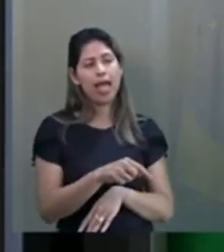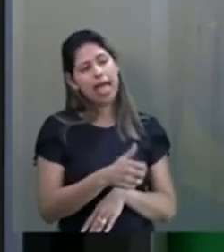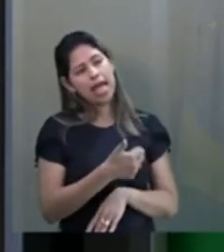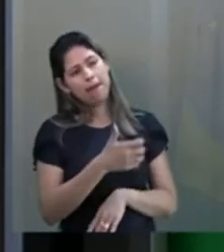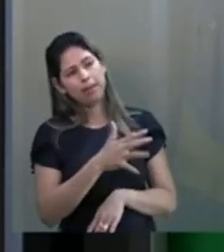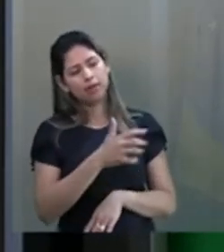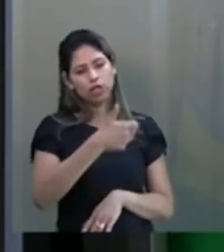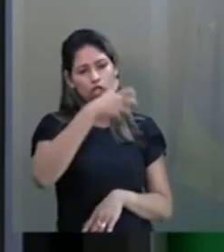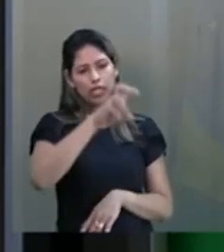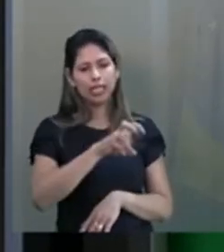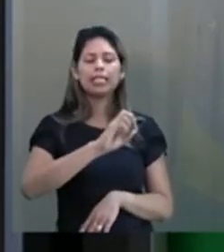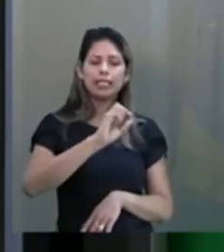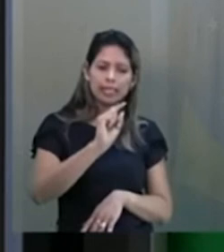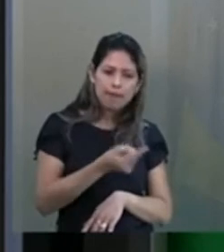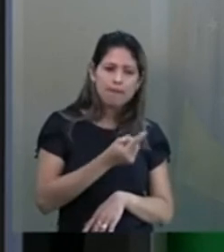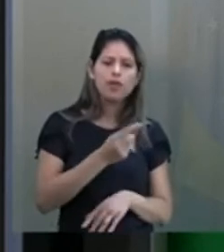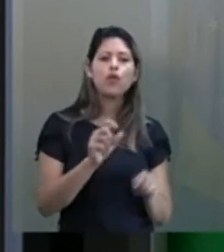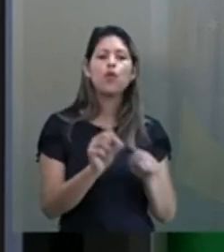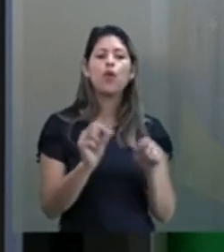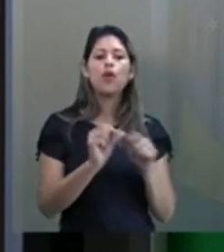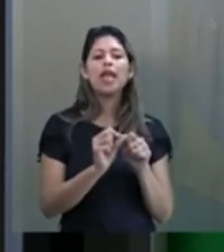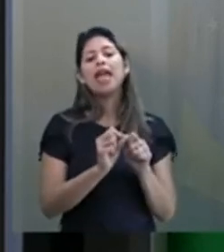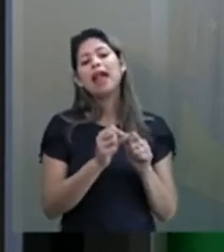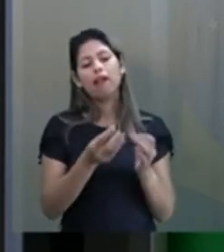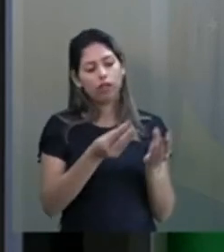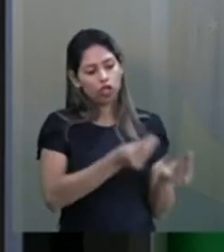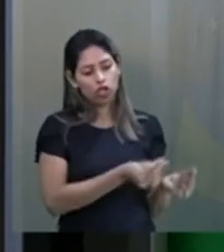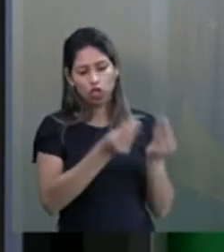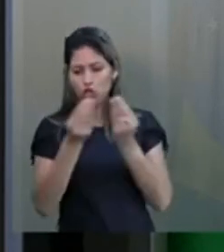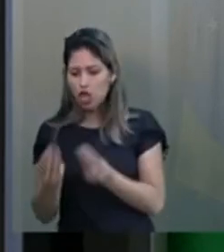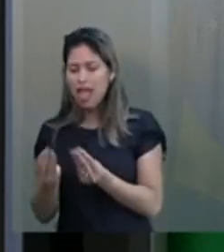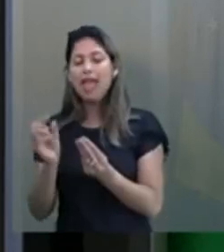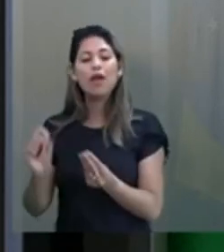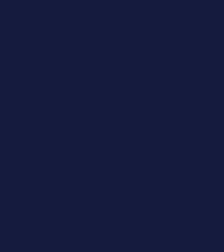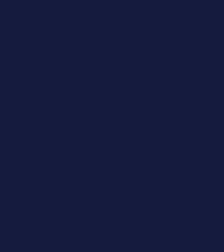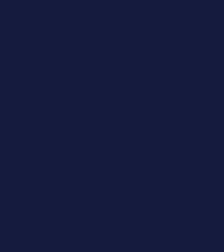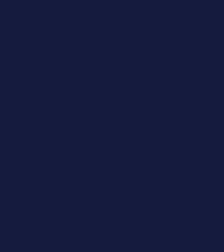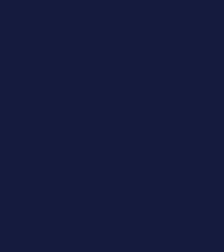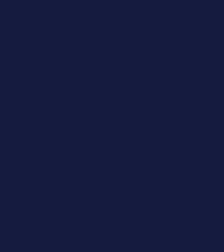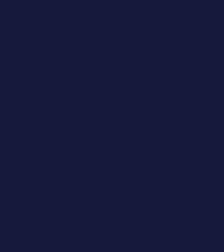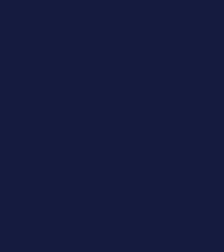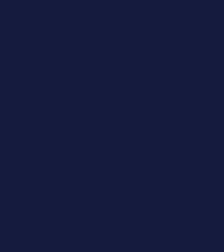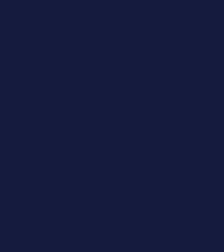tirar dinheiro do mais pobre para dar para o mais rico, para dar para o sujeito que não precisa.